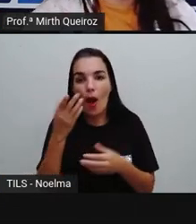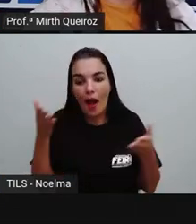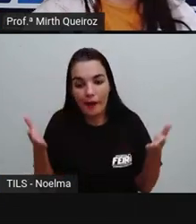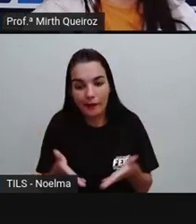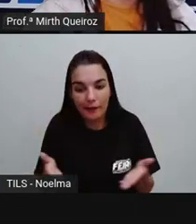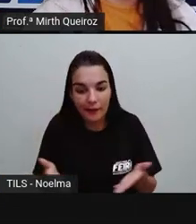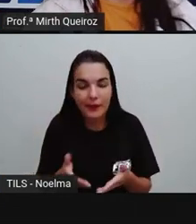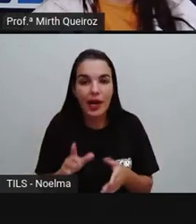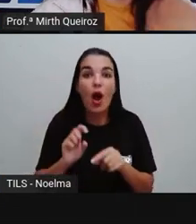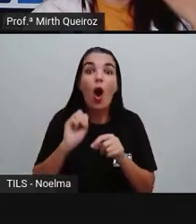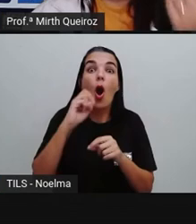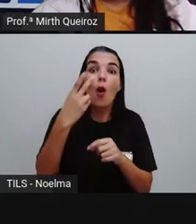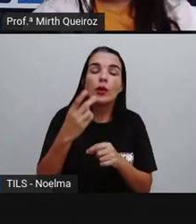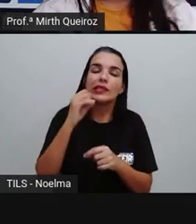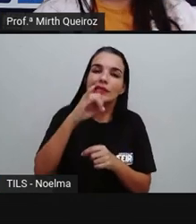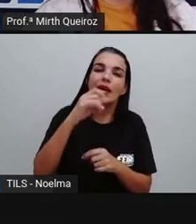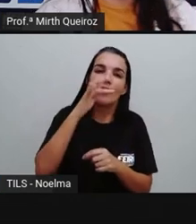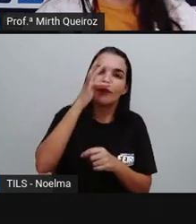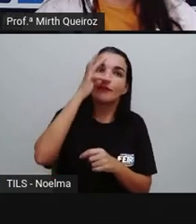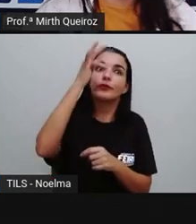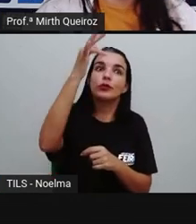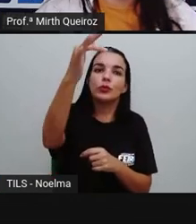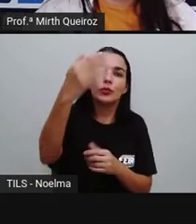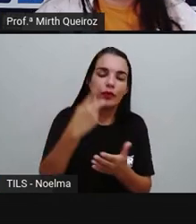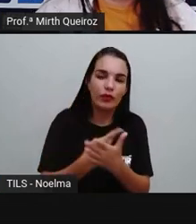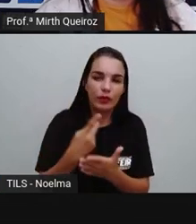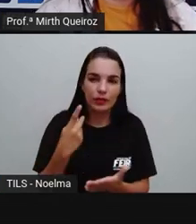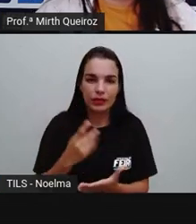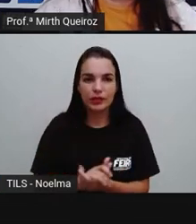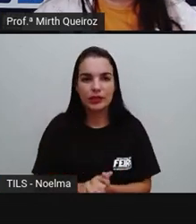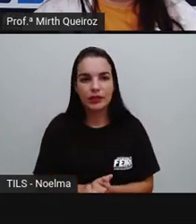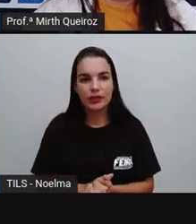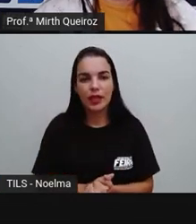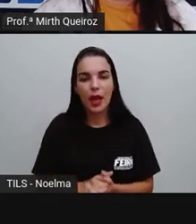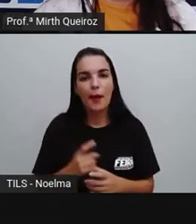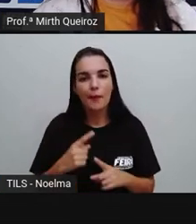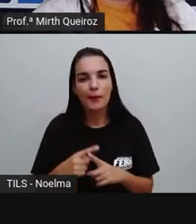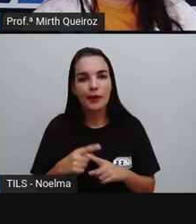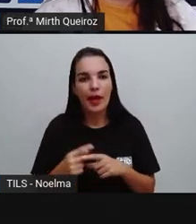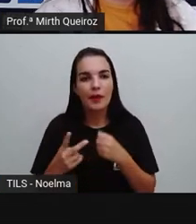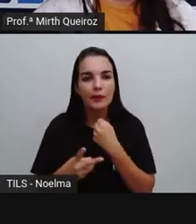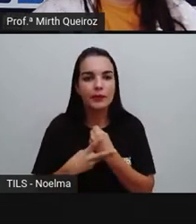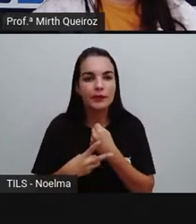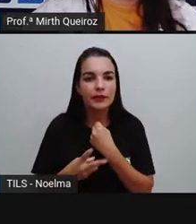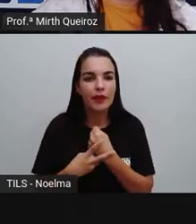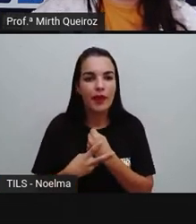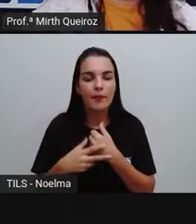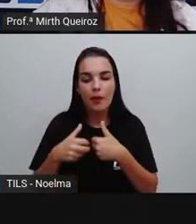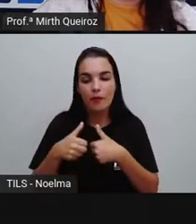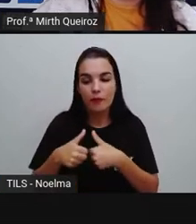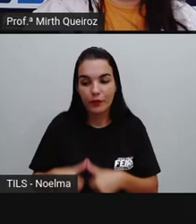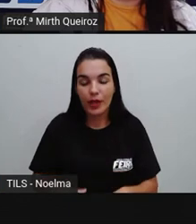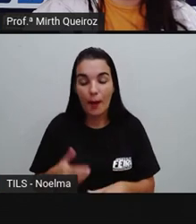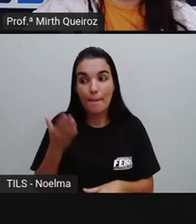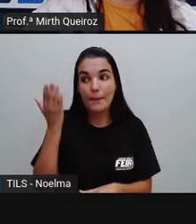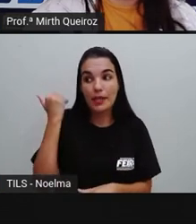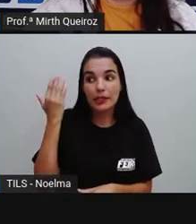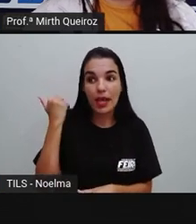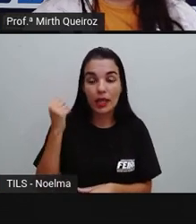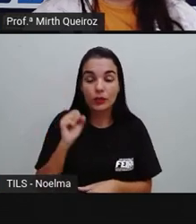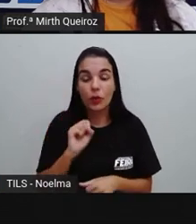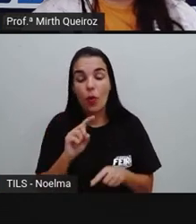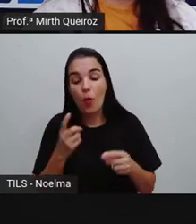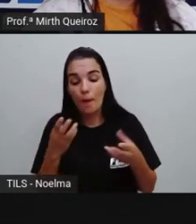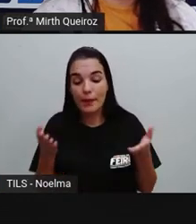passando por aquilo, ou se é algo que ainda vai acontecer, né? Uma vez que os verbos ficam no pretérito ou passado,